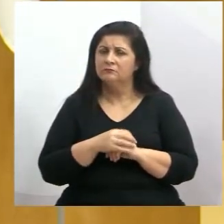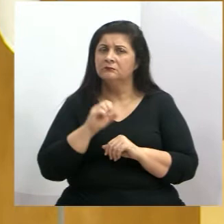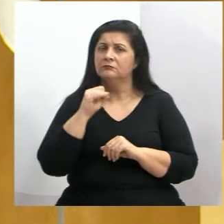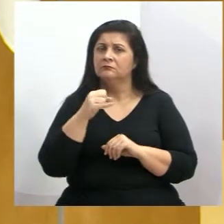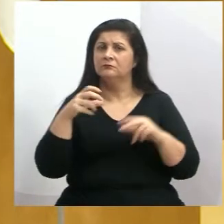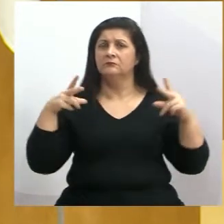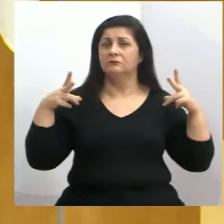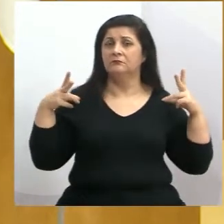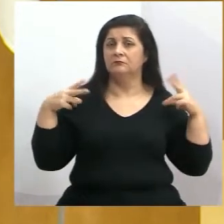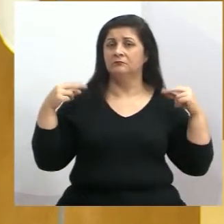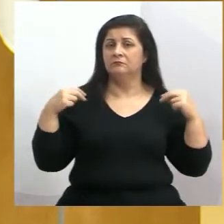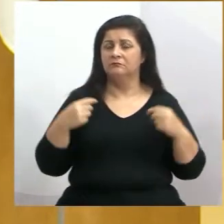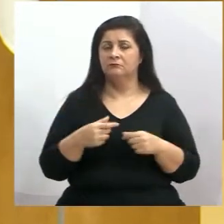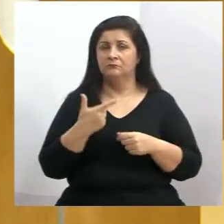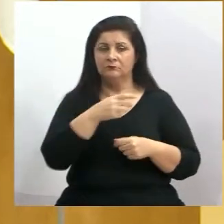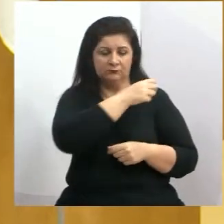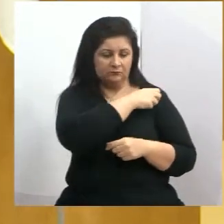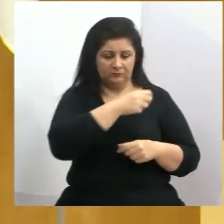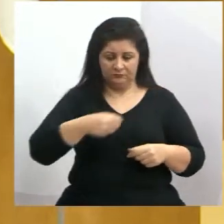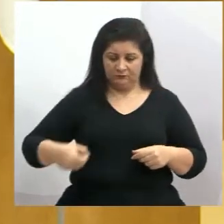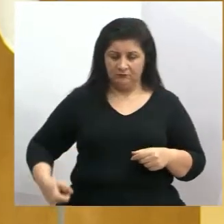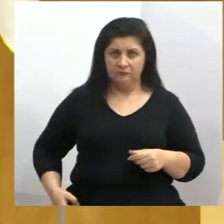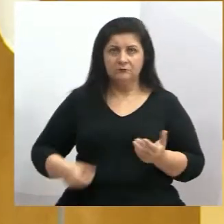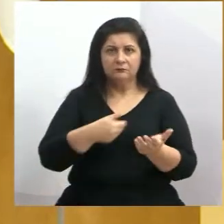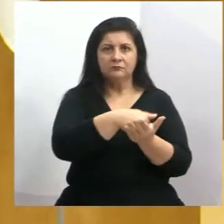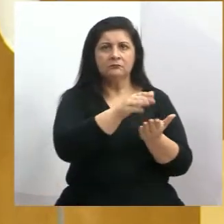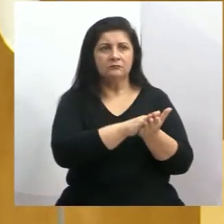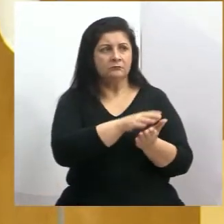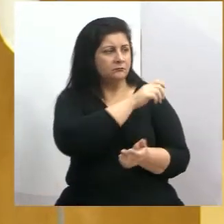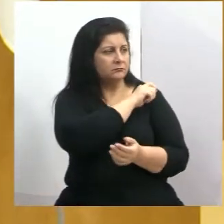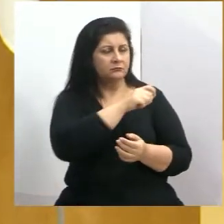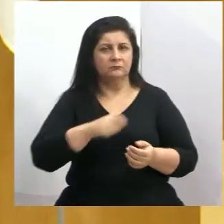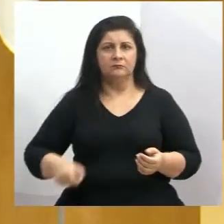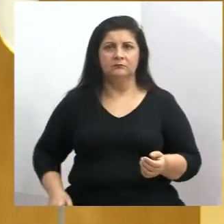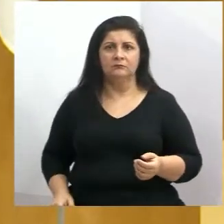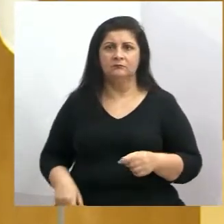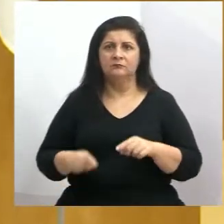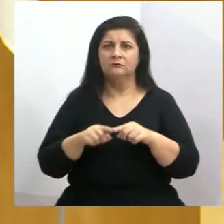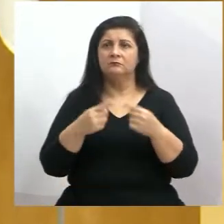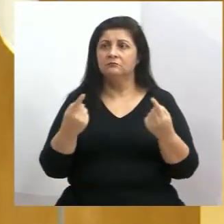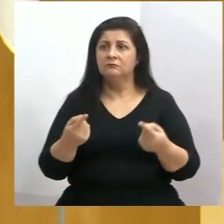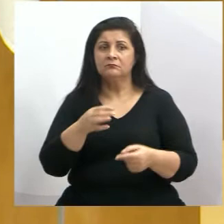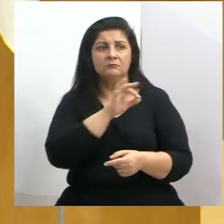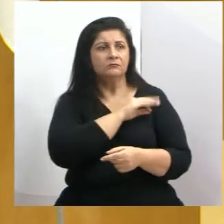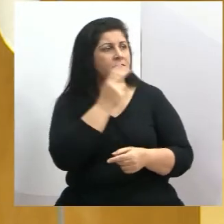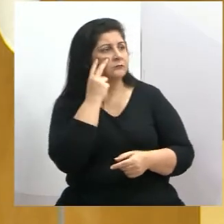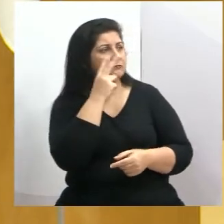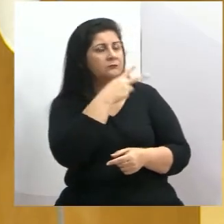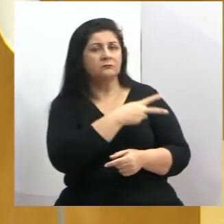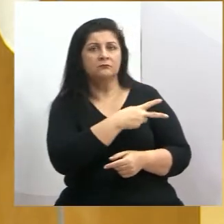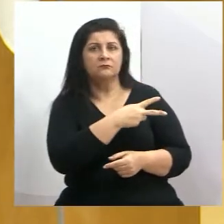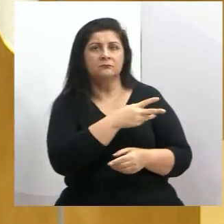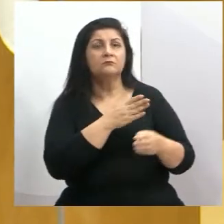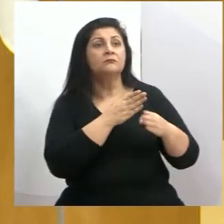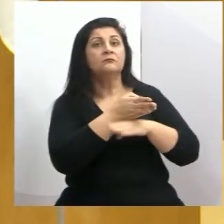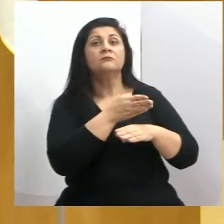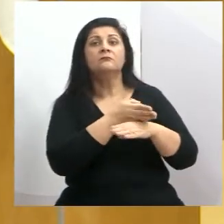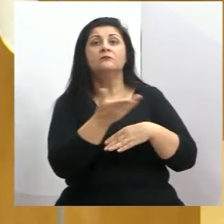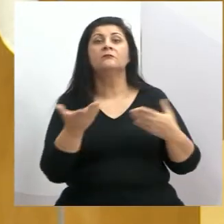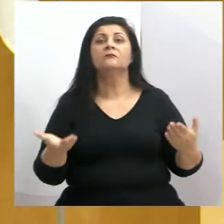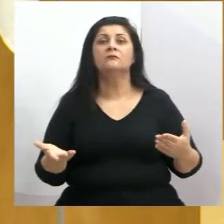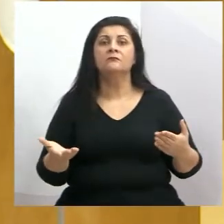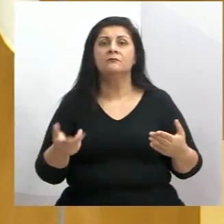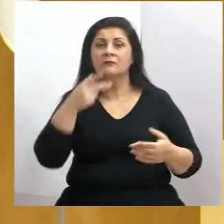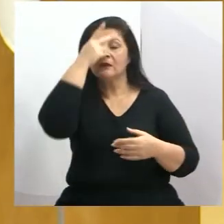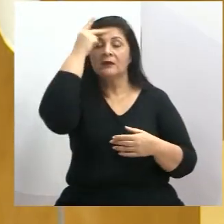tiver, não tiver usando o cinto, ele multa o motorista. Mas ao mesmo tempo, esse mesmo guarda, ele não tem coragem de entrar dentro do ônibus e falar